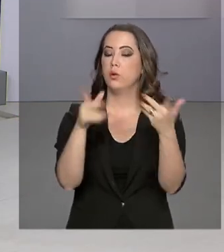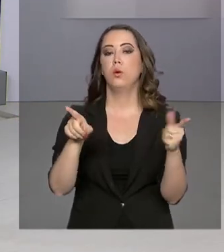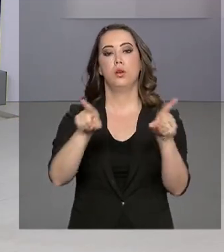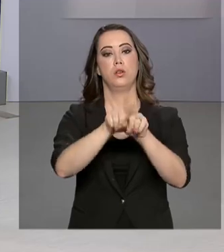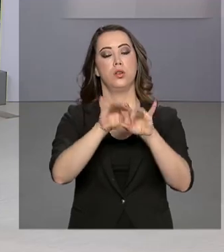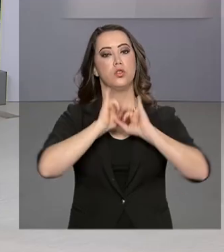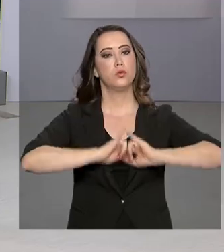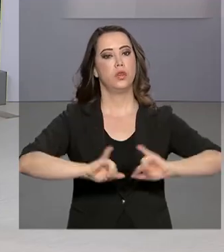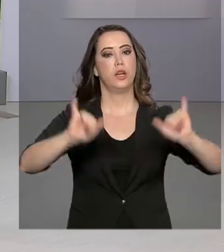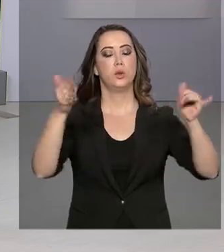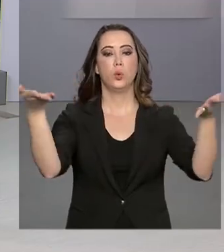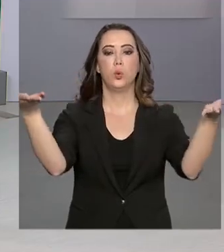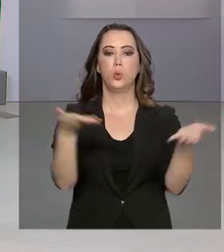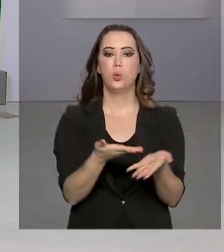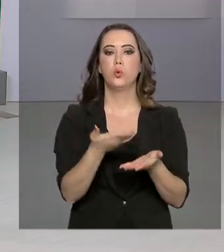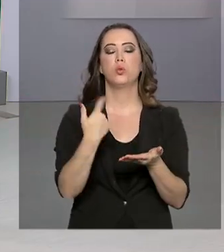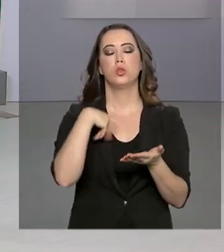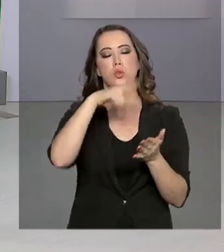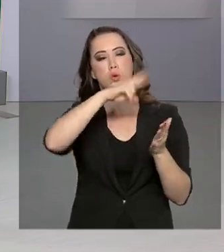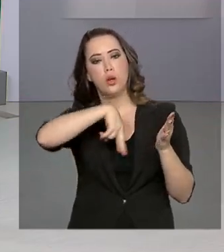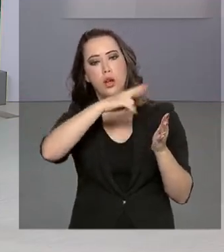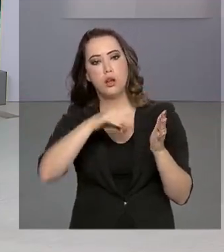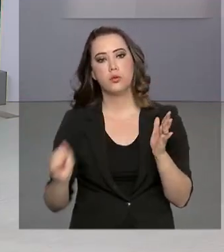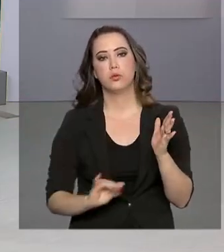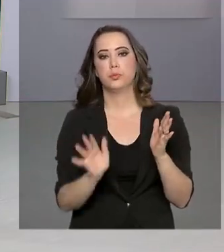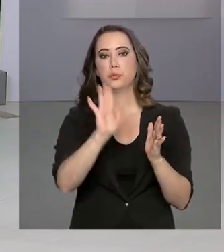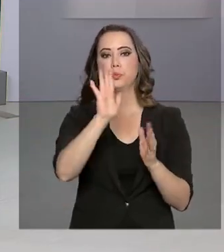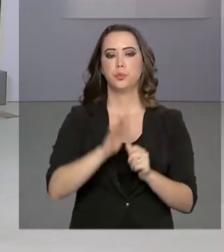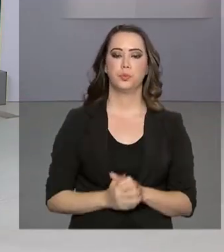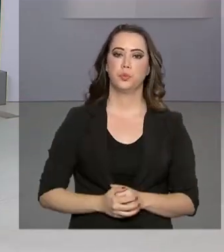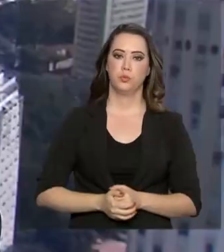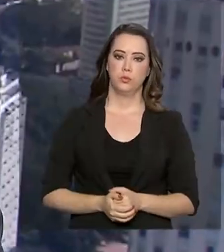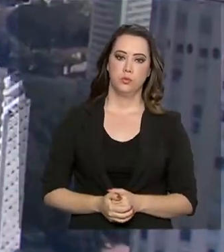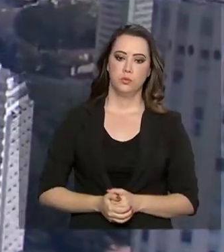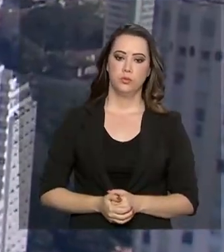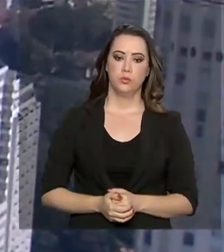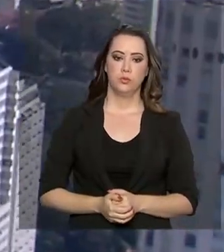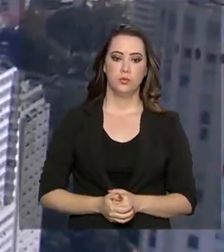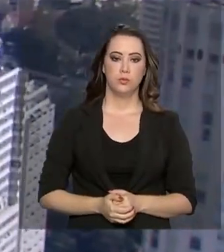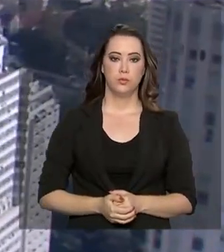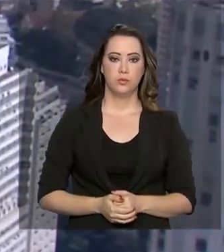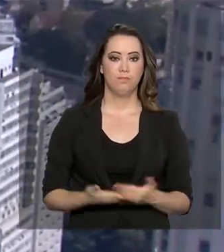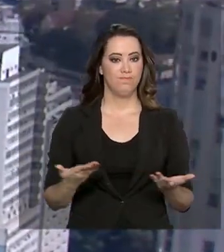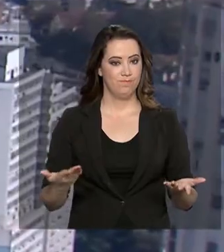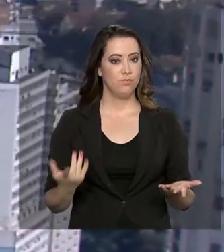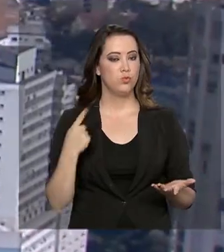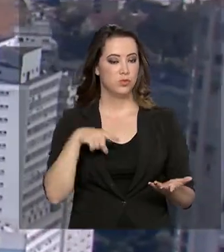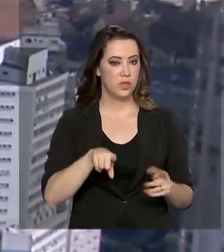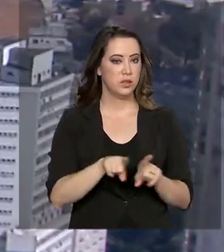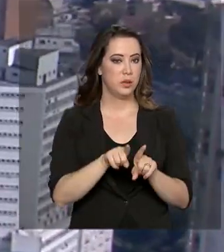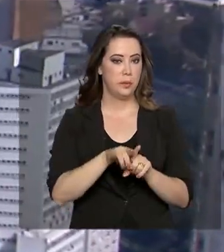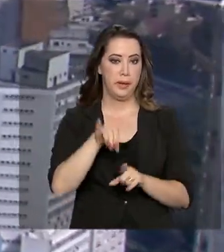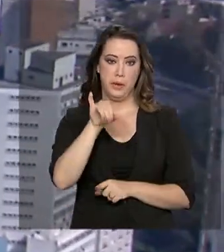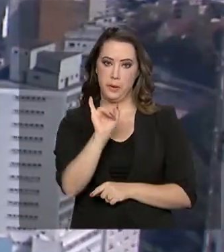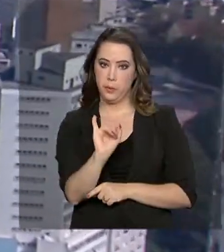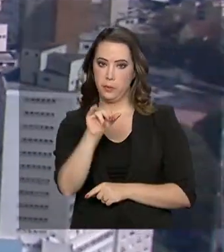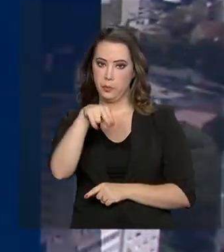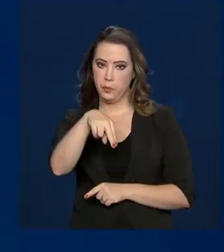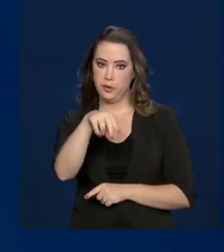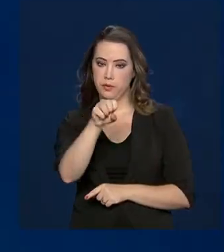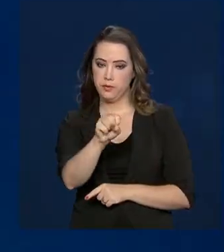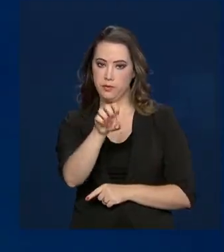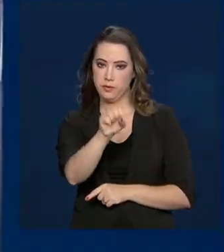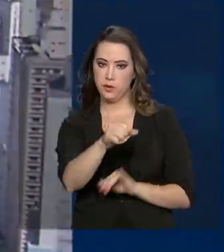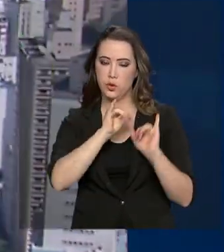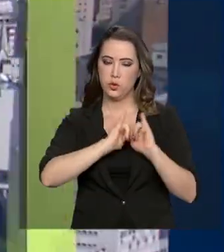divulgada hoje no relatório trimestral de inflação. E o INSS divulgou o novo calendário